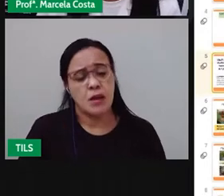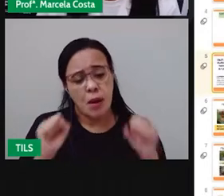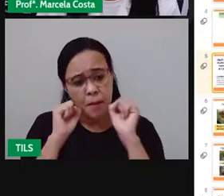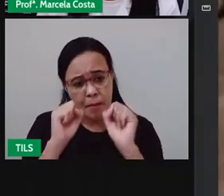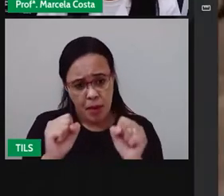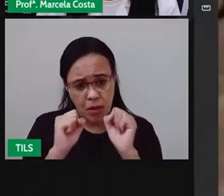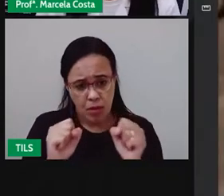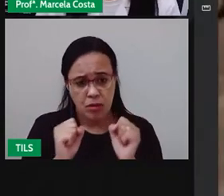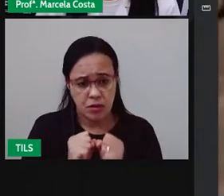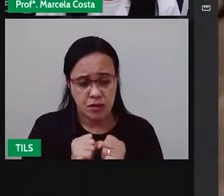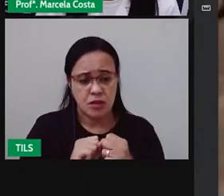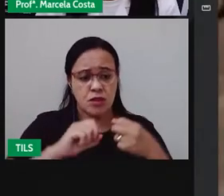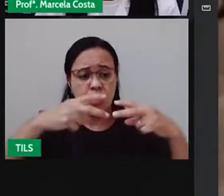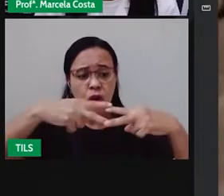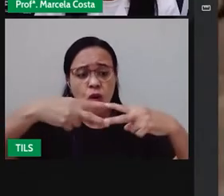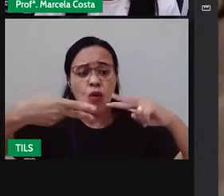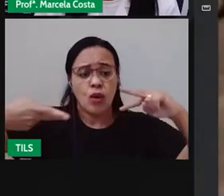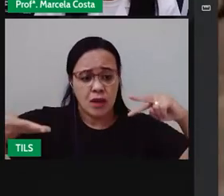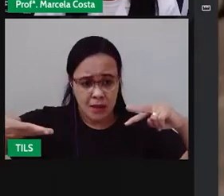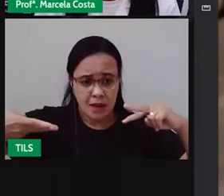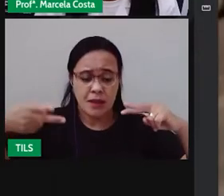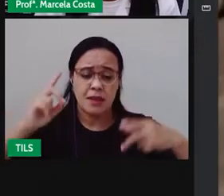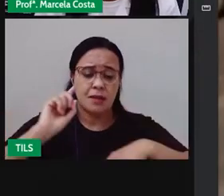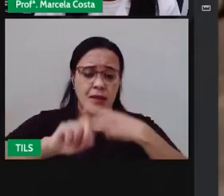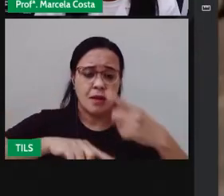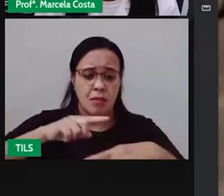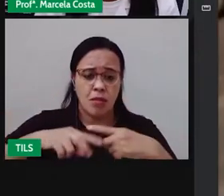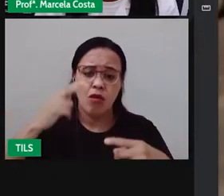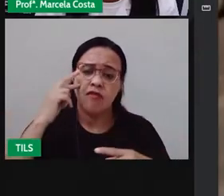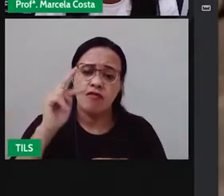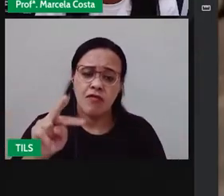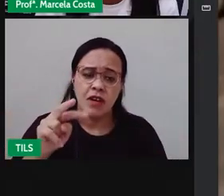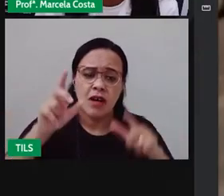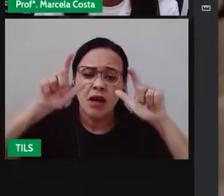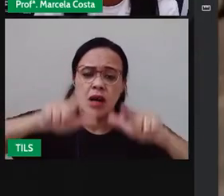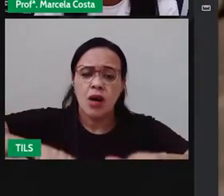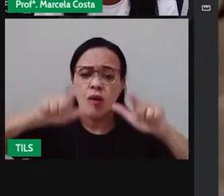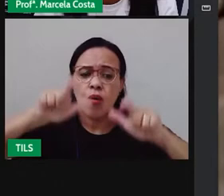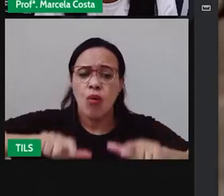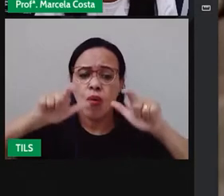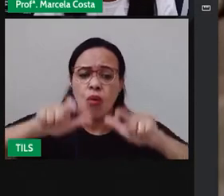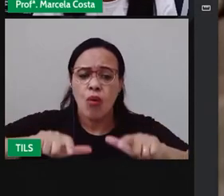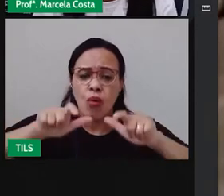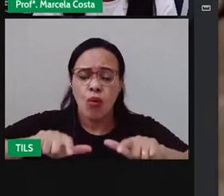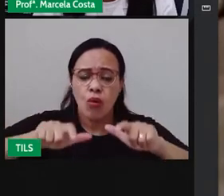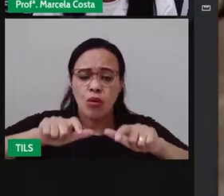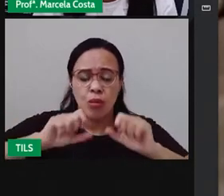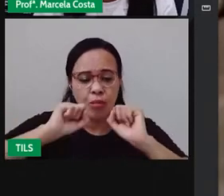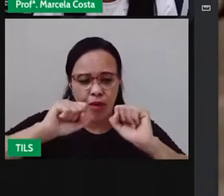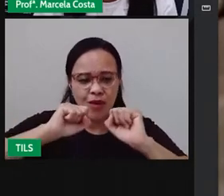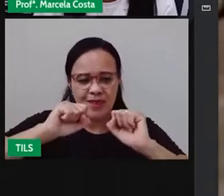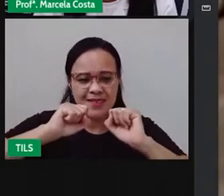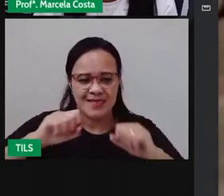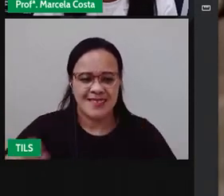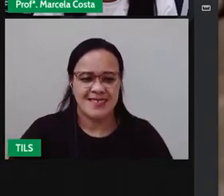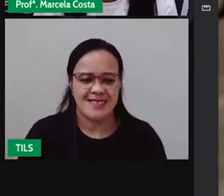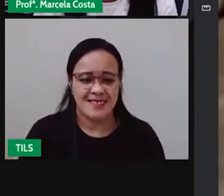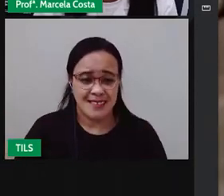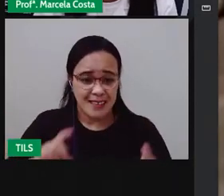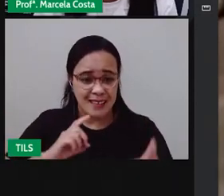vai conseguir ver como é que funciona para você